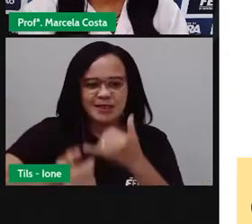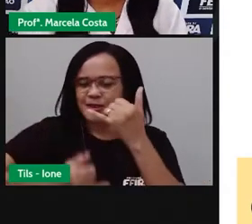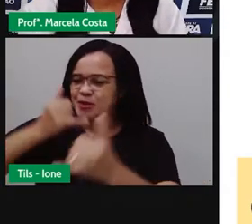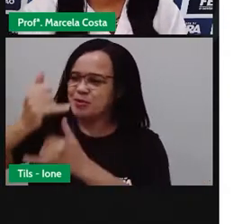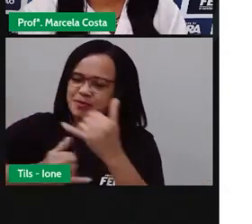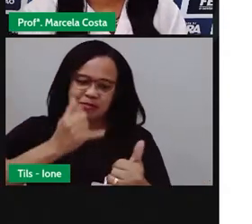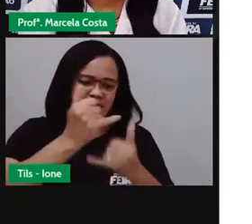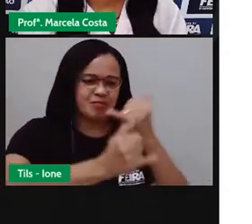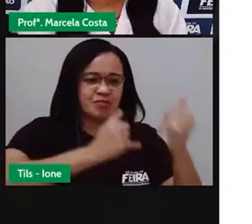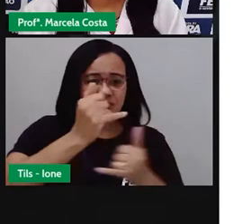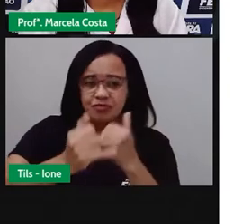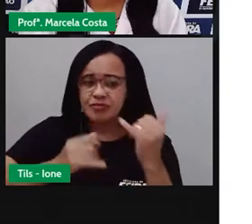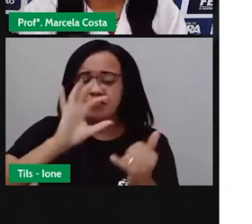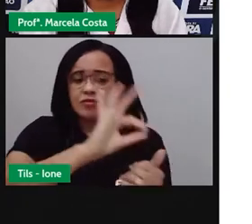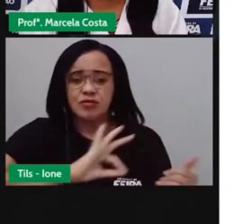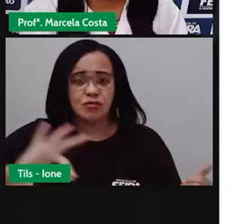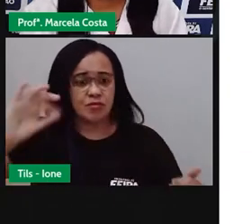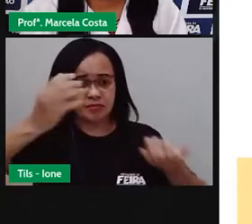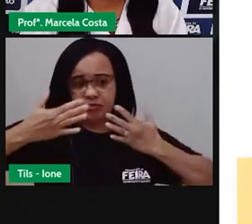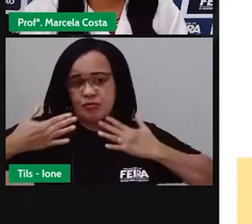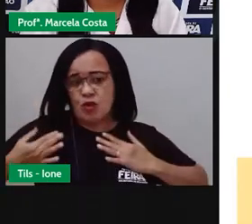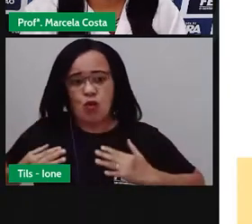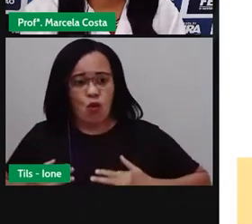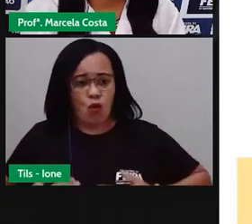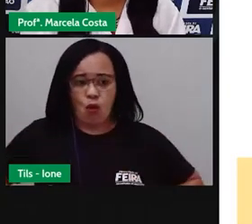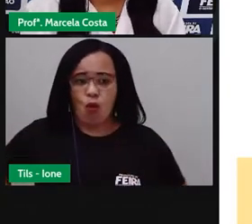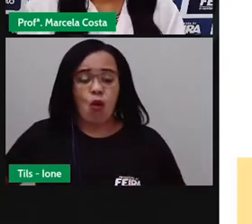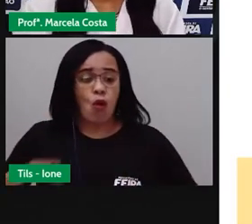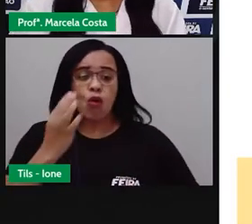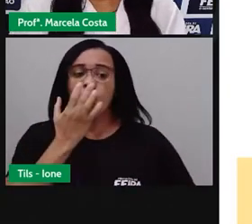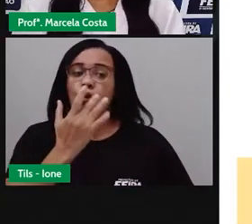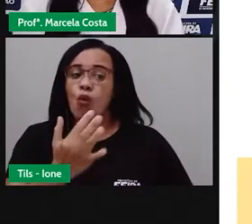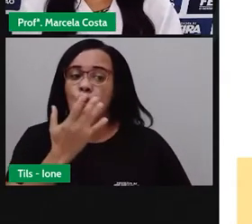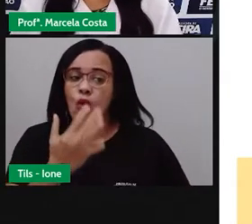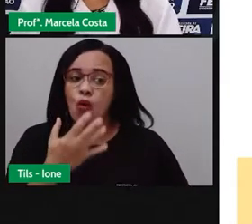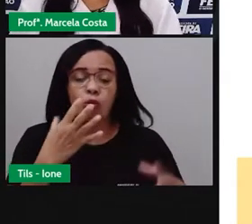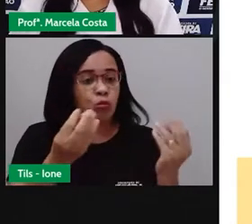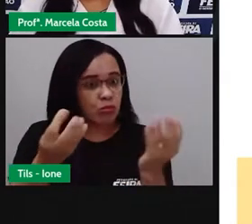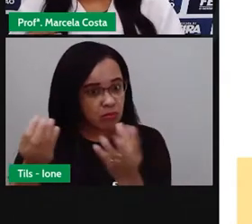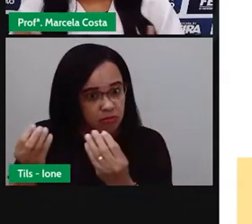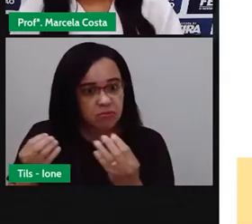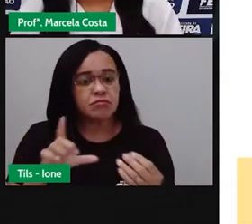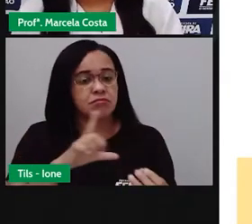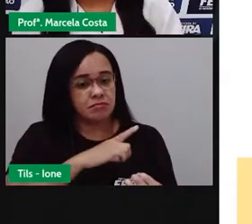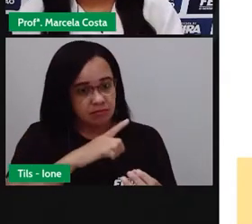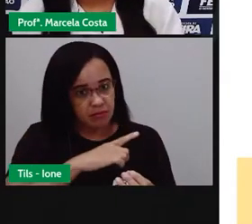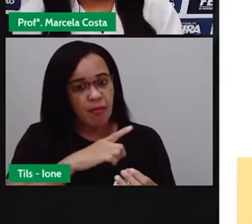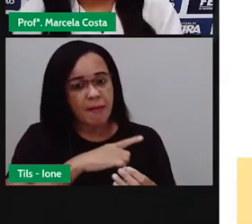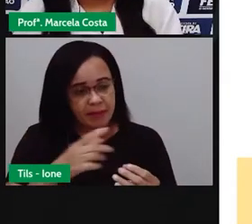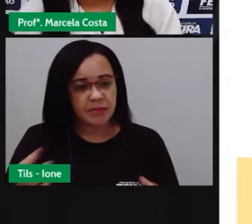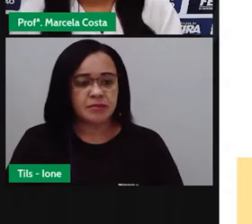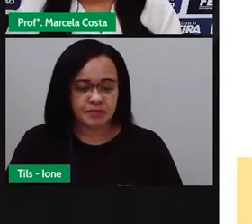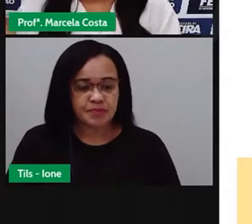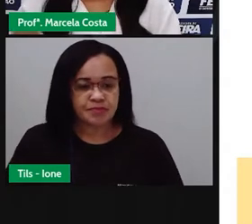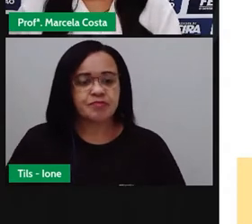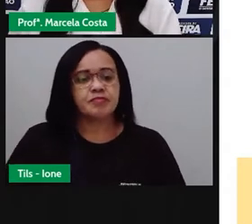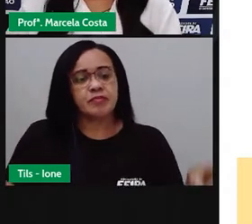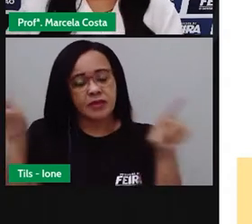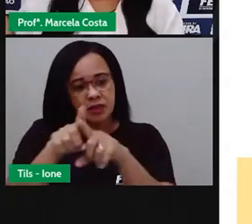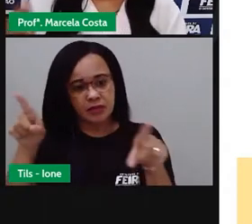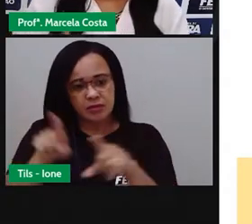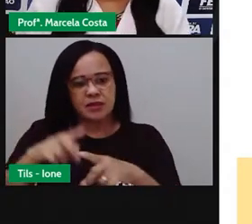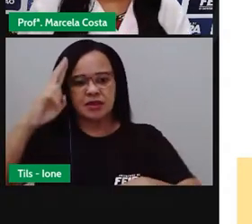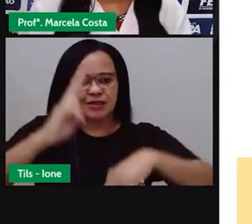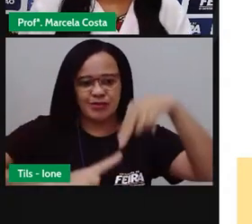todos bem vestidos, com diversas cores. E aí, também vamos ter o São João de Caruaru, que